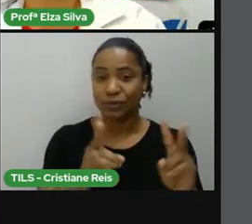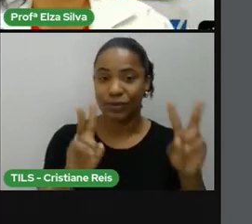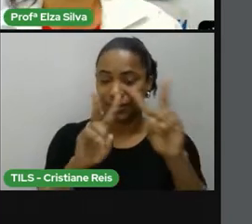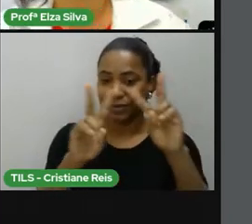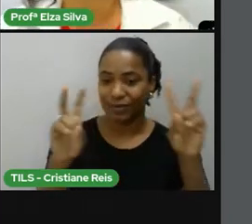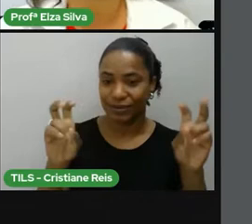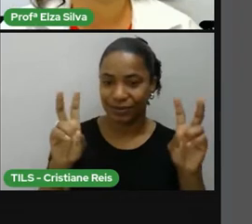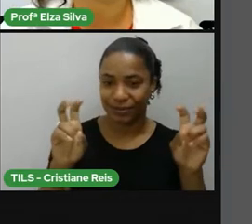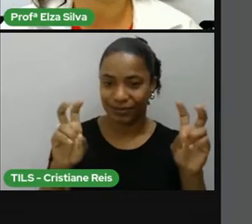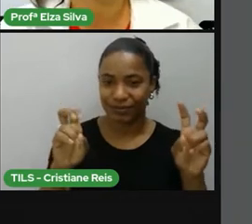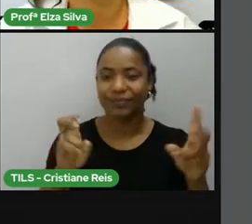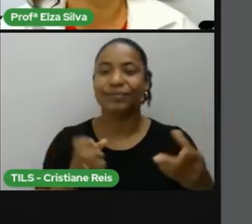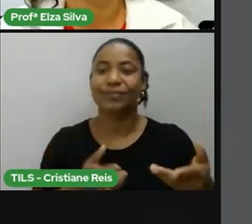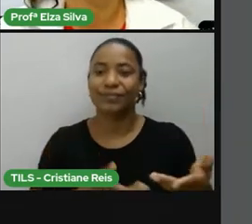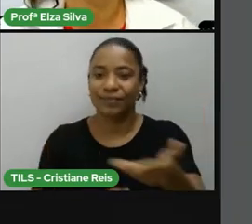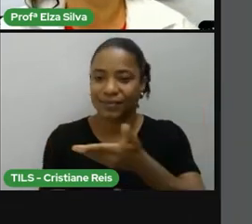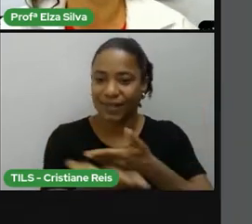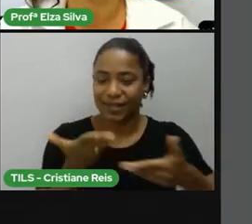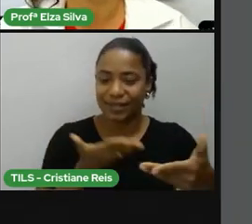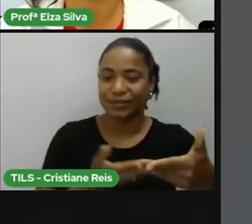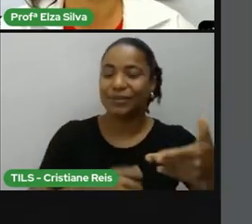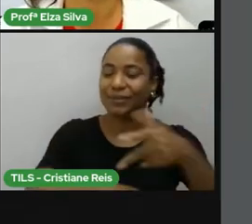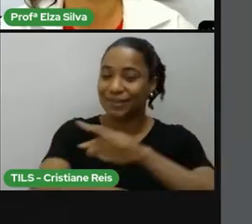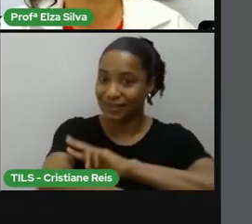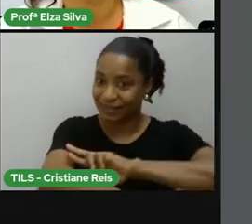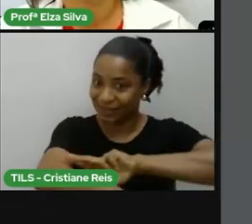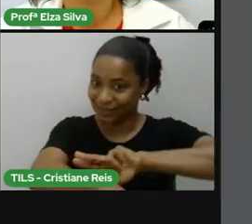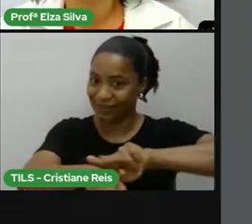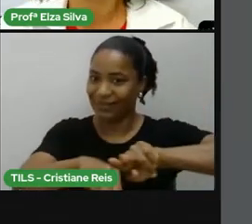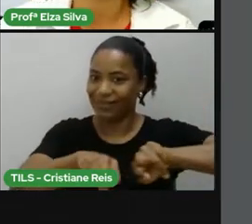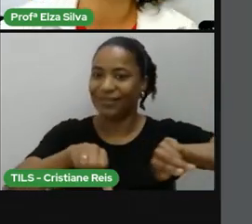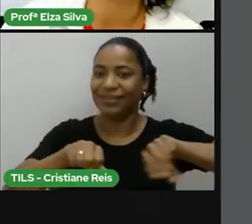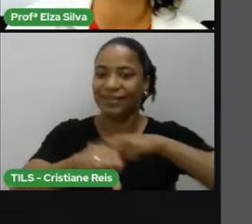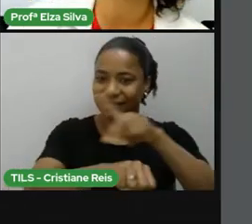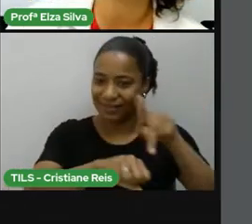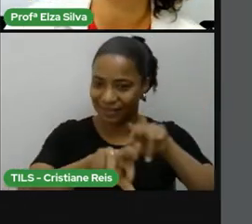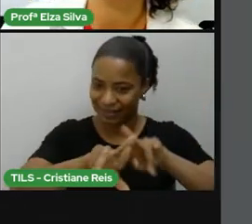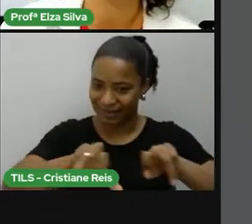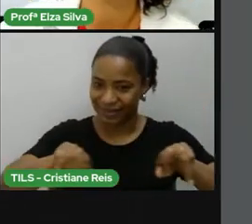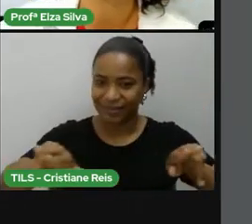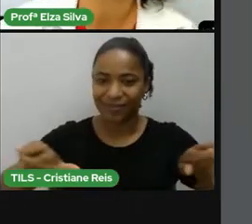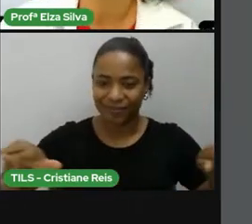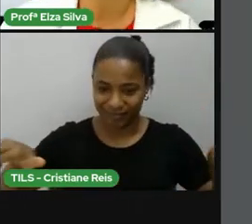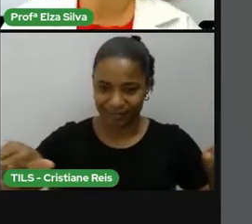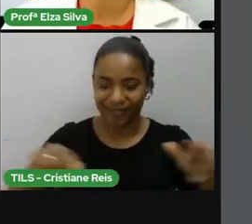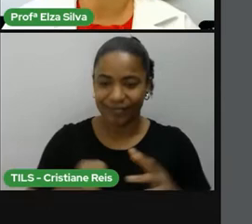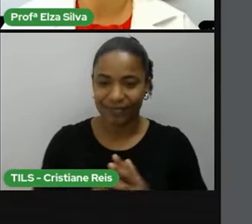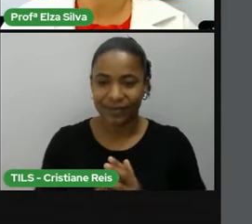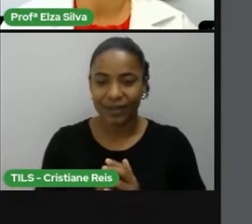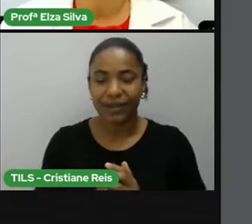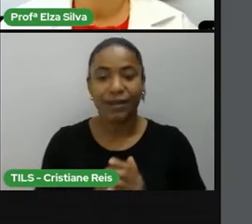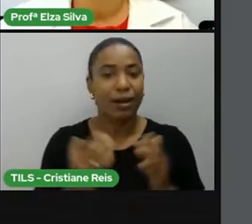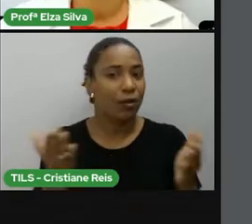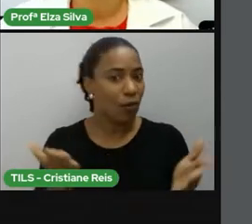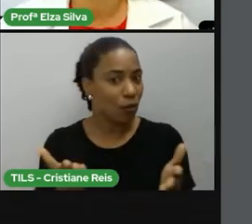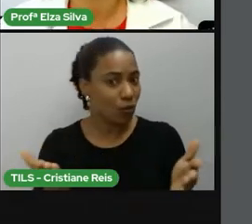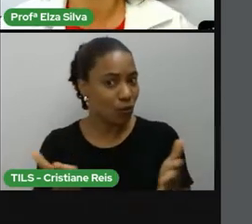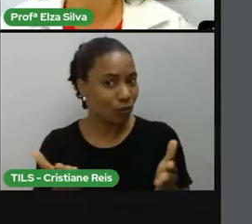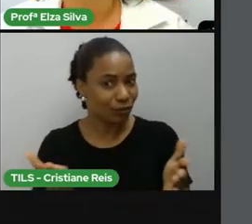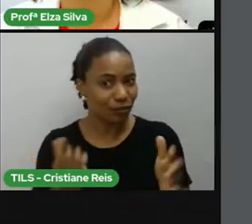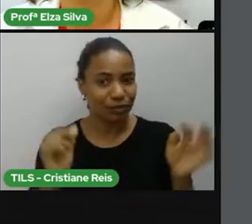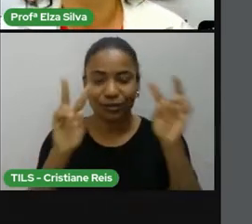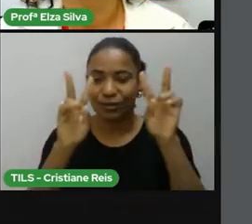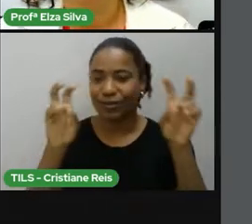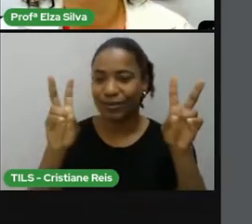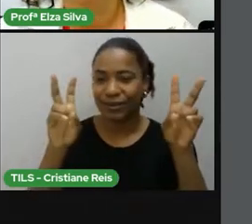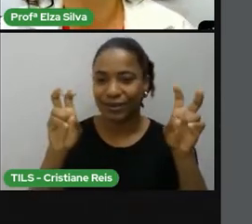Relações Étnico-Raciais. Mas hoje eu trago uma novidade. Nós vamos